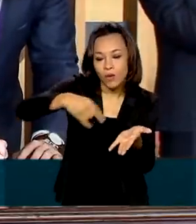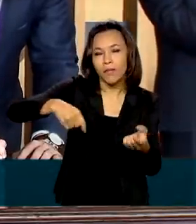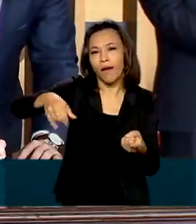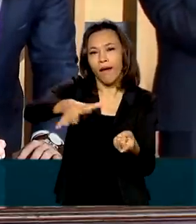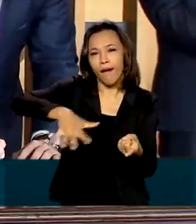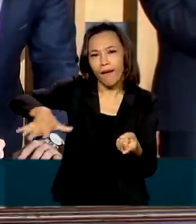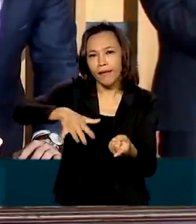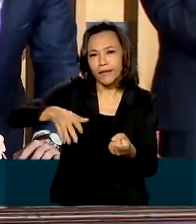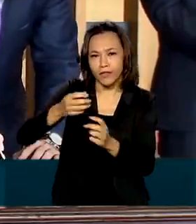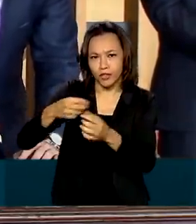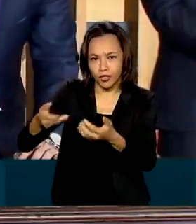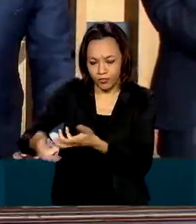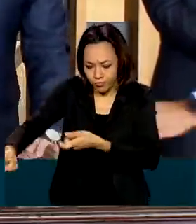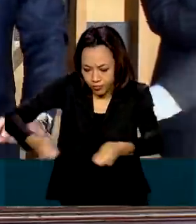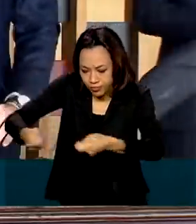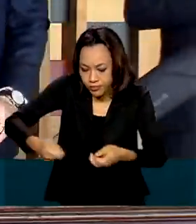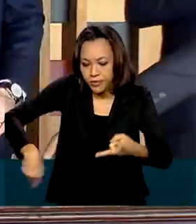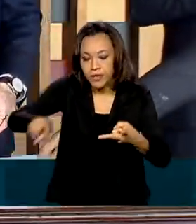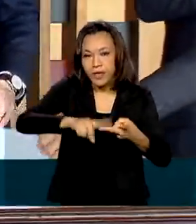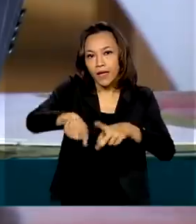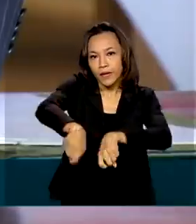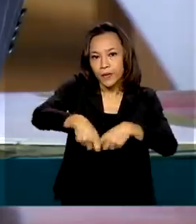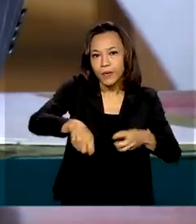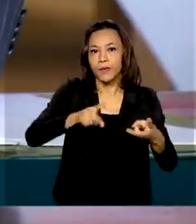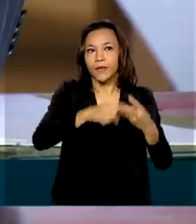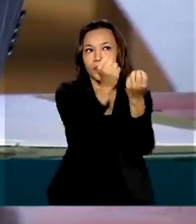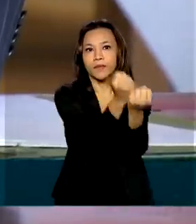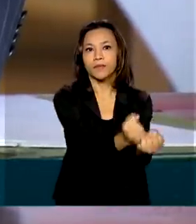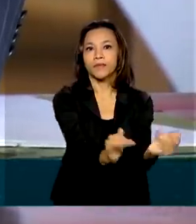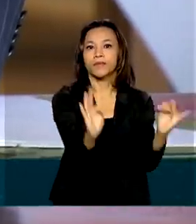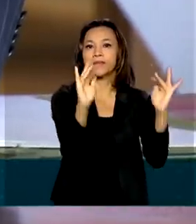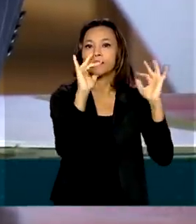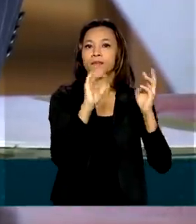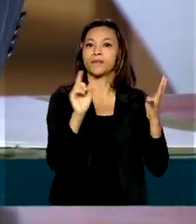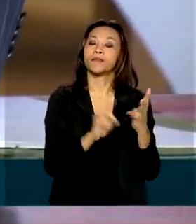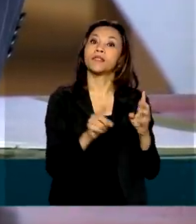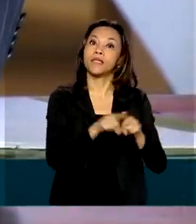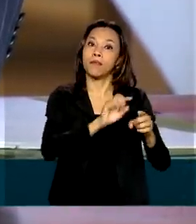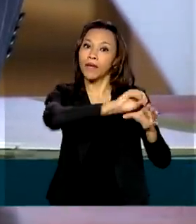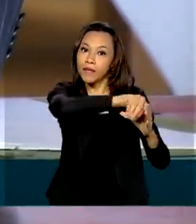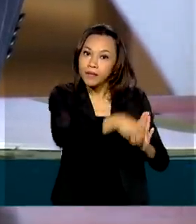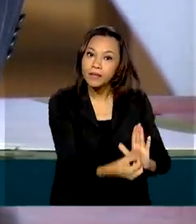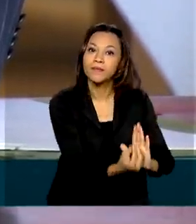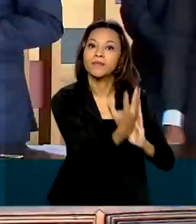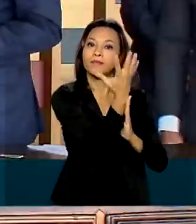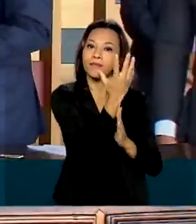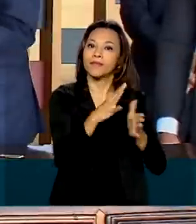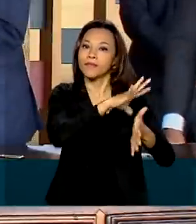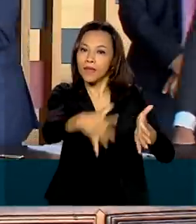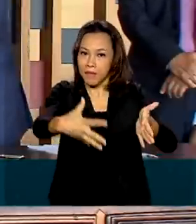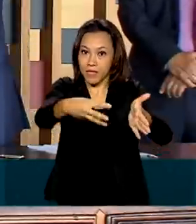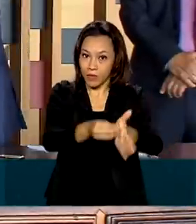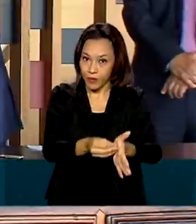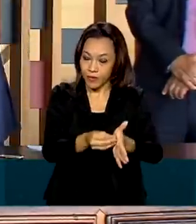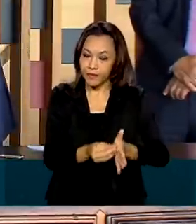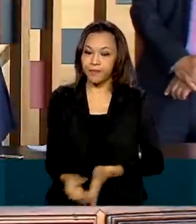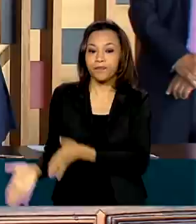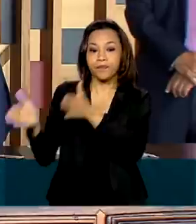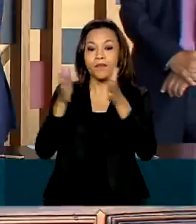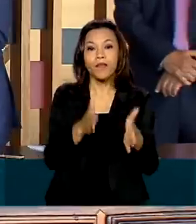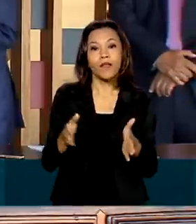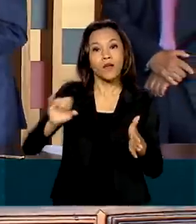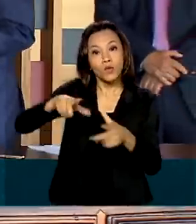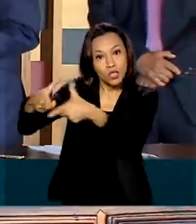áreas de mineração, agricultura, meio ambiente e produção sustentável na Amazônia. O Japão é o